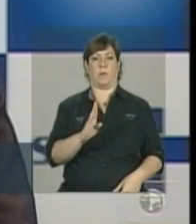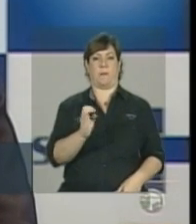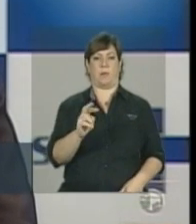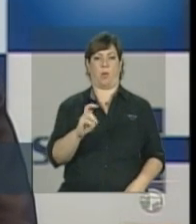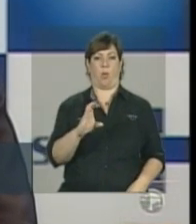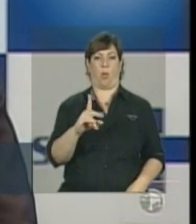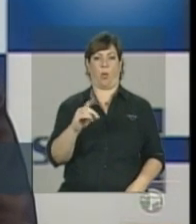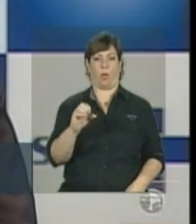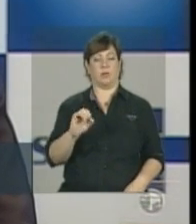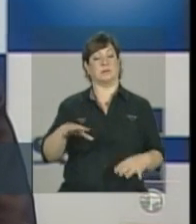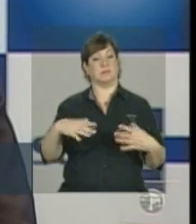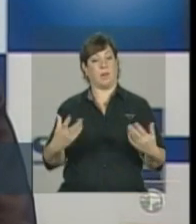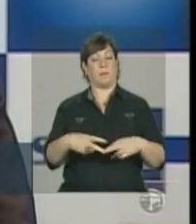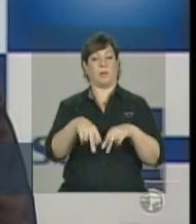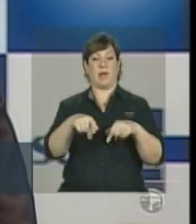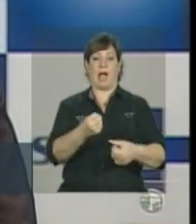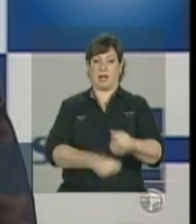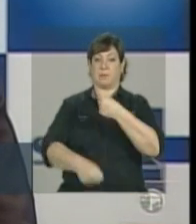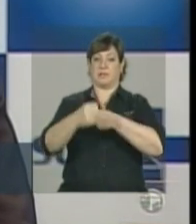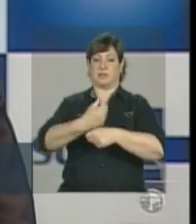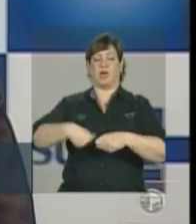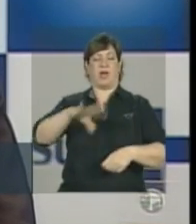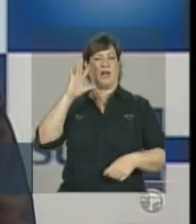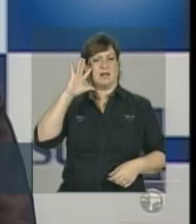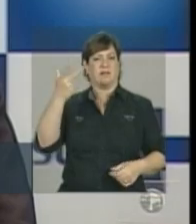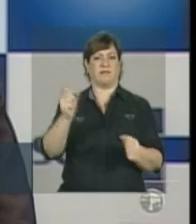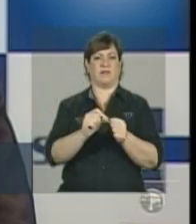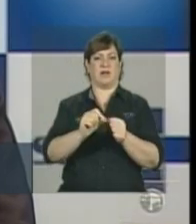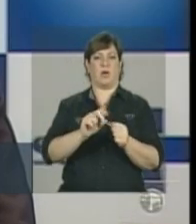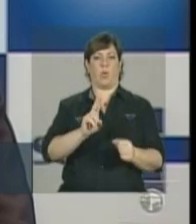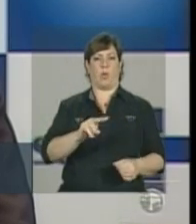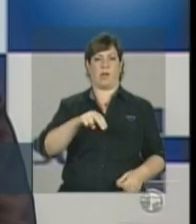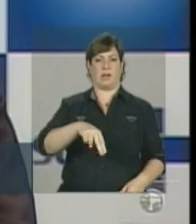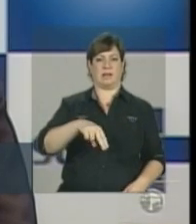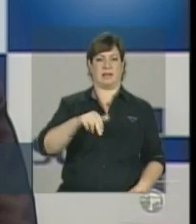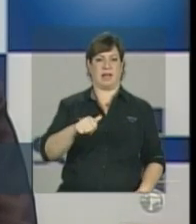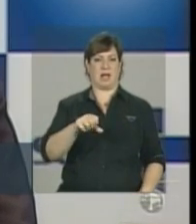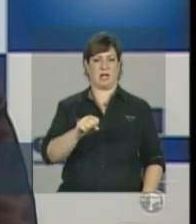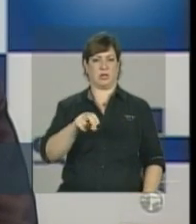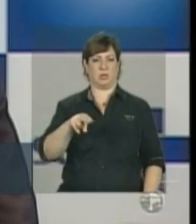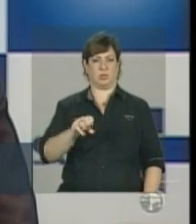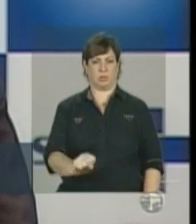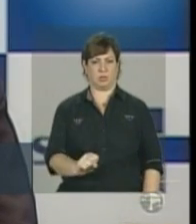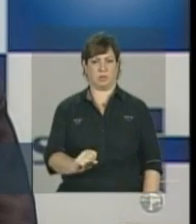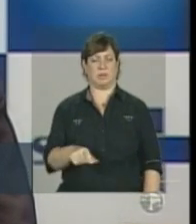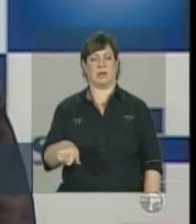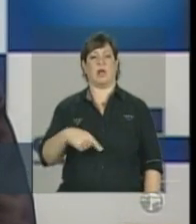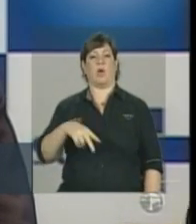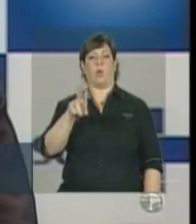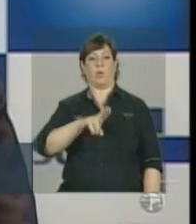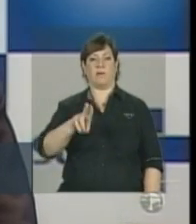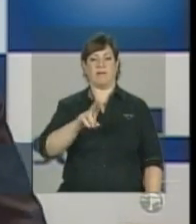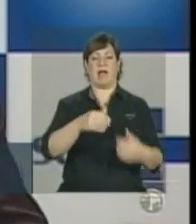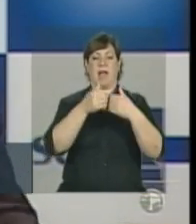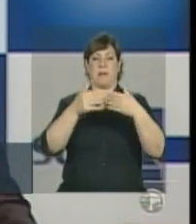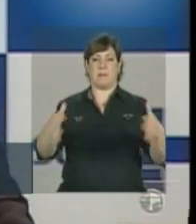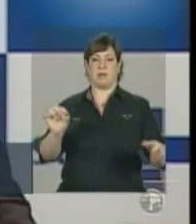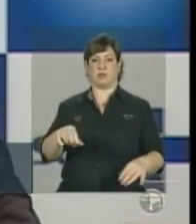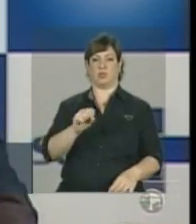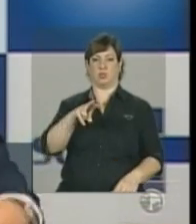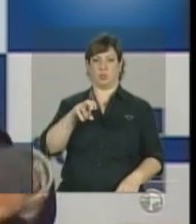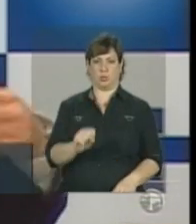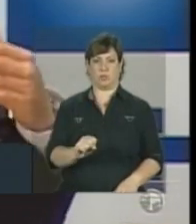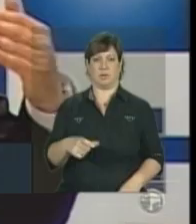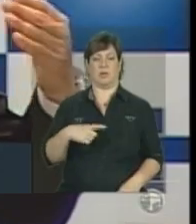nós resolvemos criar, através da UNASUS, que é a Universidade Aberta do SUS, uma estratégia do